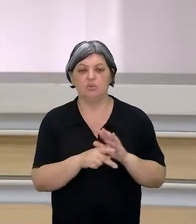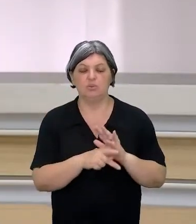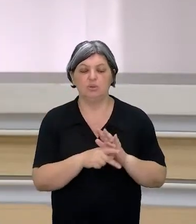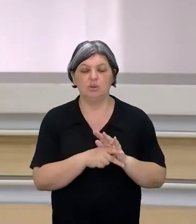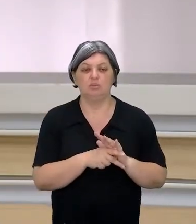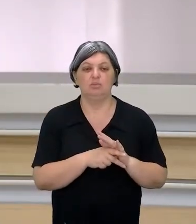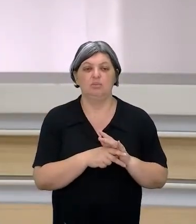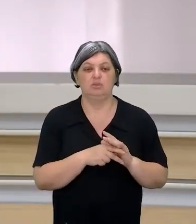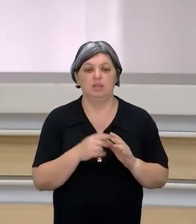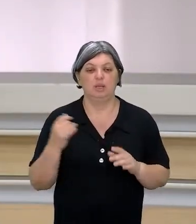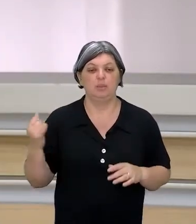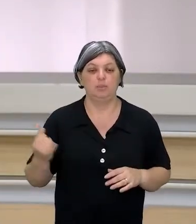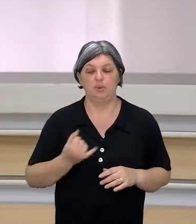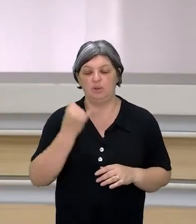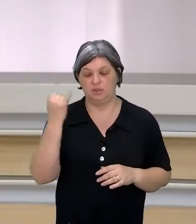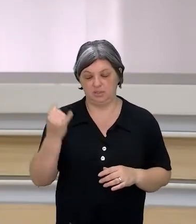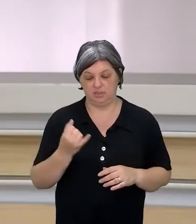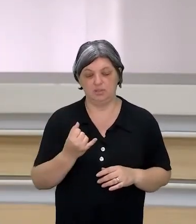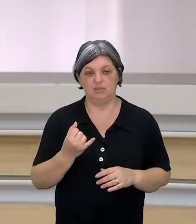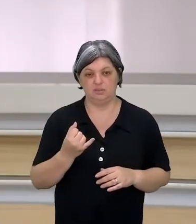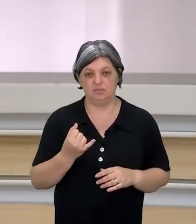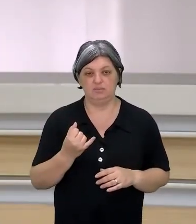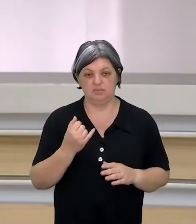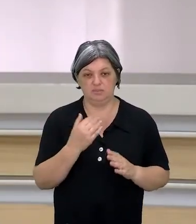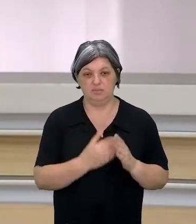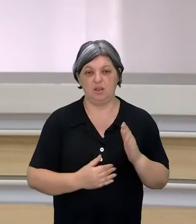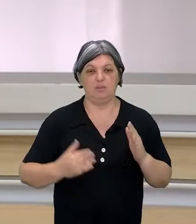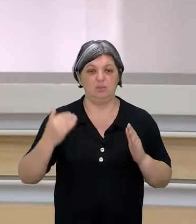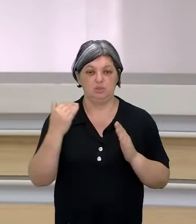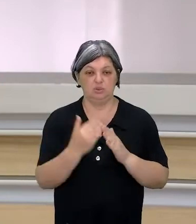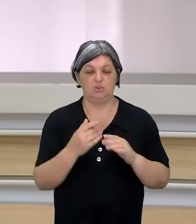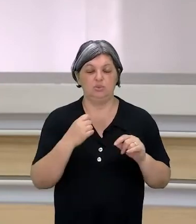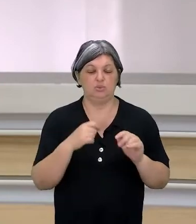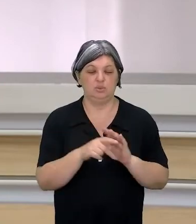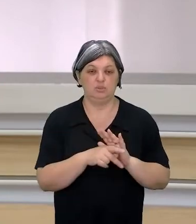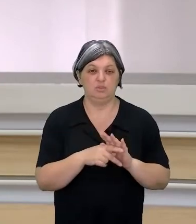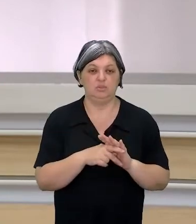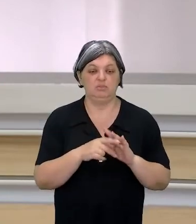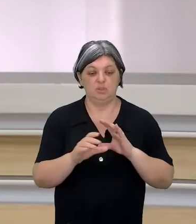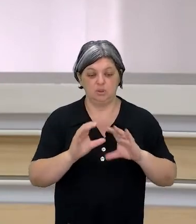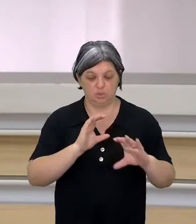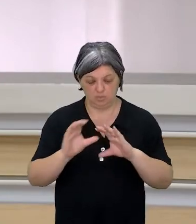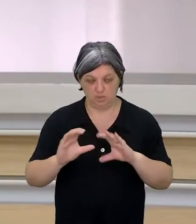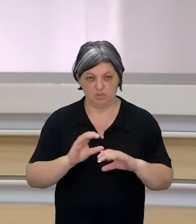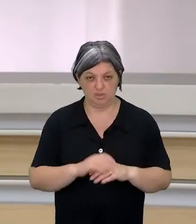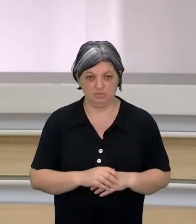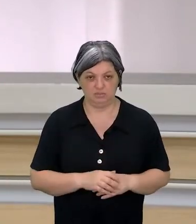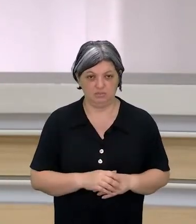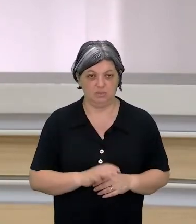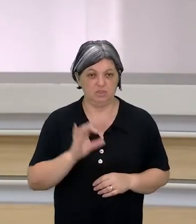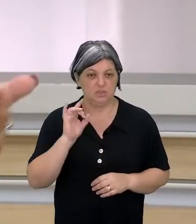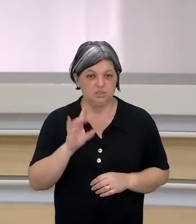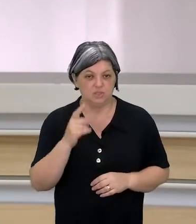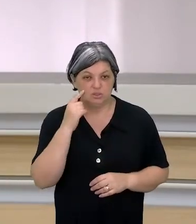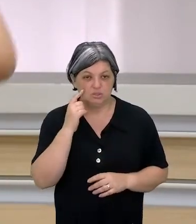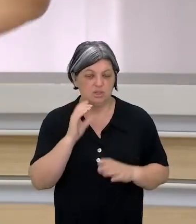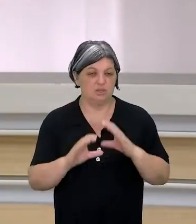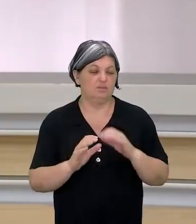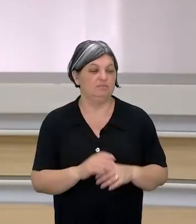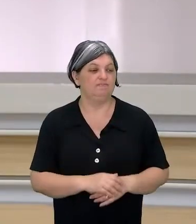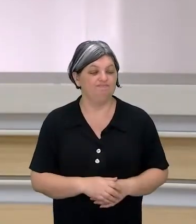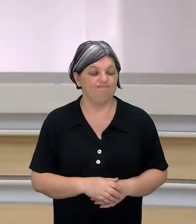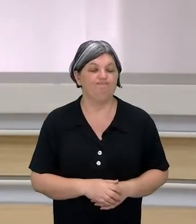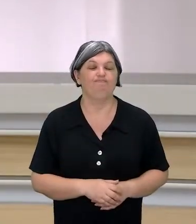absurdo a diferença entre você informar e comunicar algo? Só de eu chegar para você e você falar Cara,